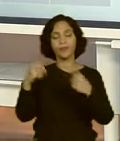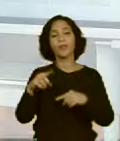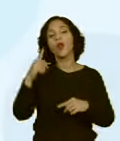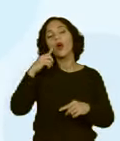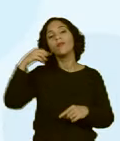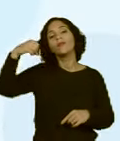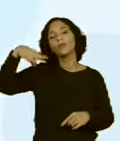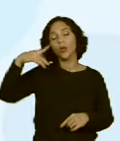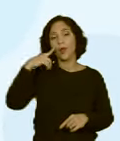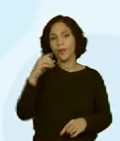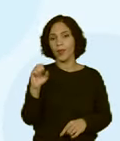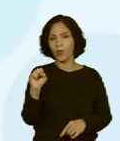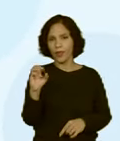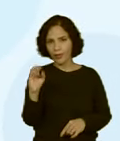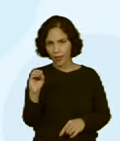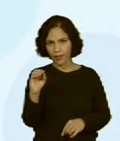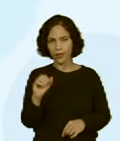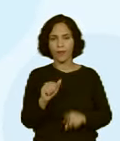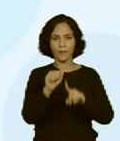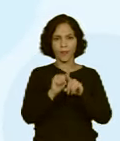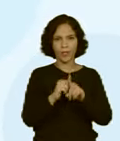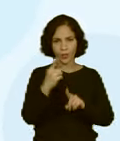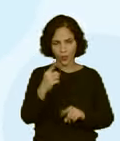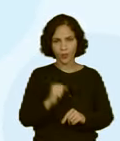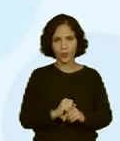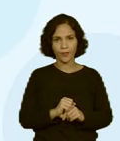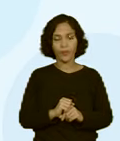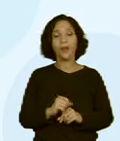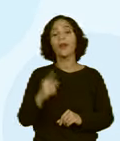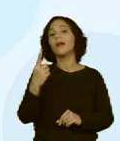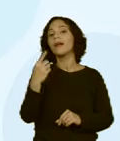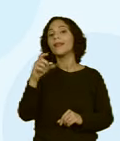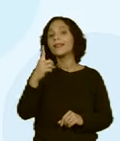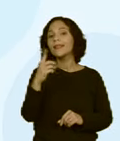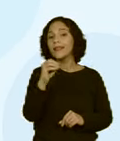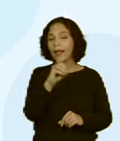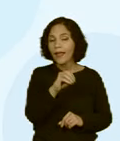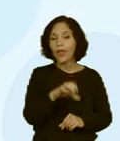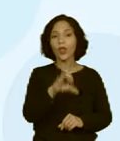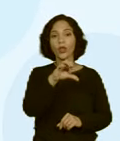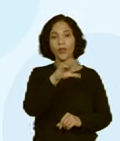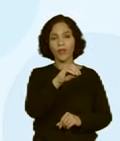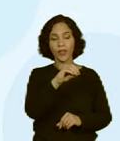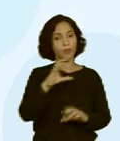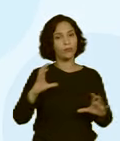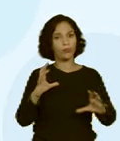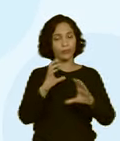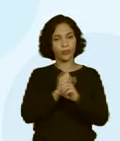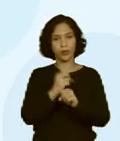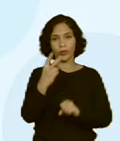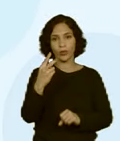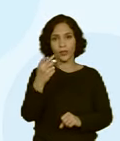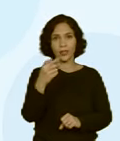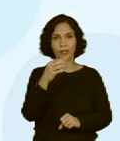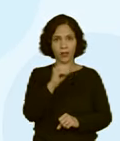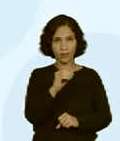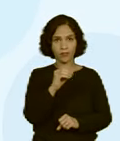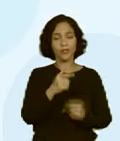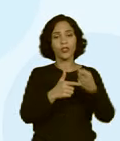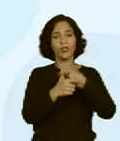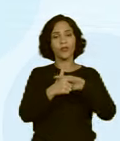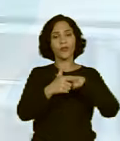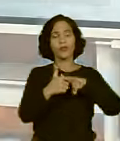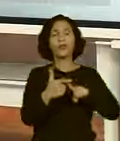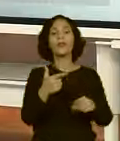Energia. Pegou 80, mais 100, mais 90, R$ 270,00. Dividido por 3, 27 por 3,